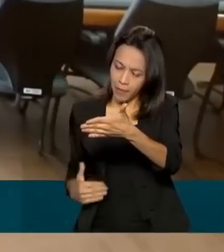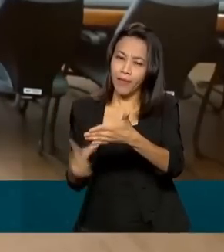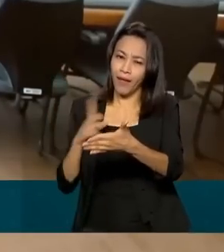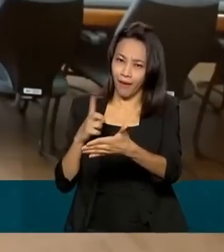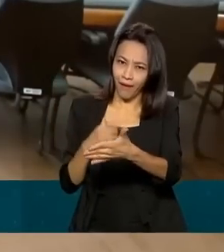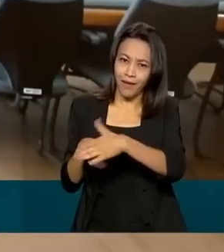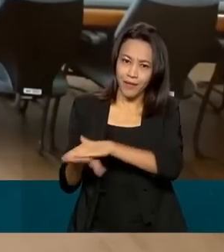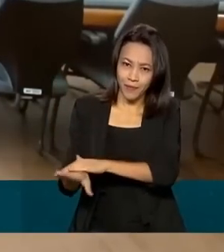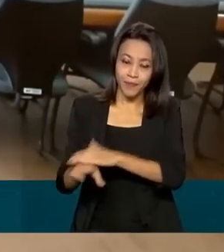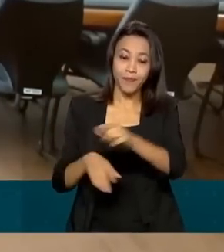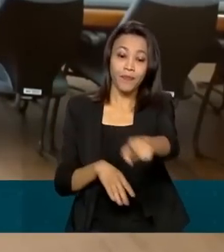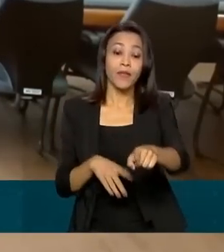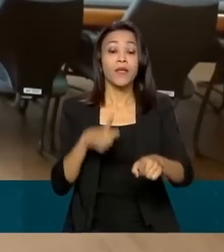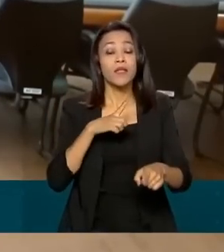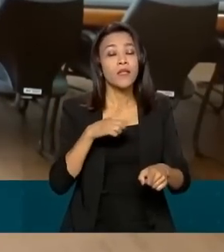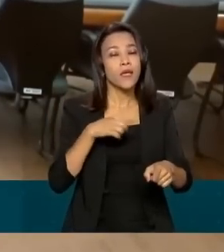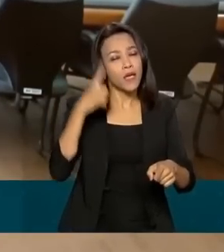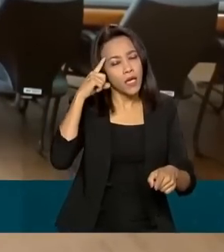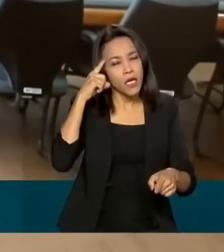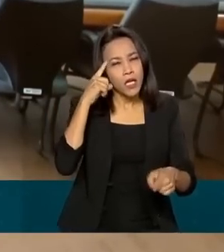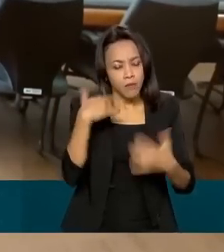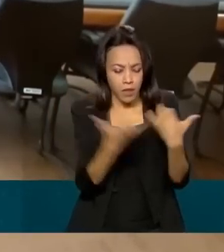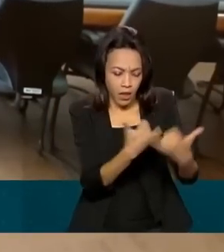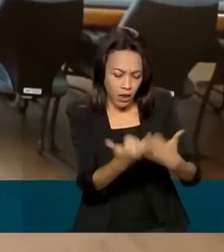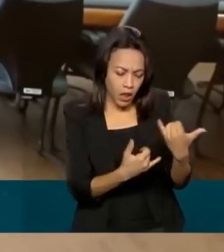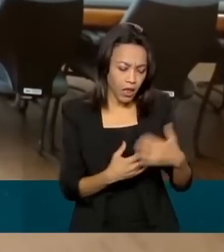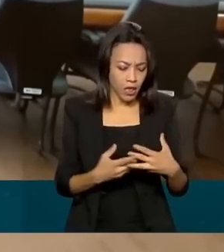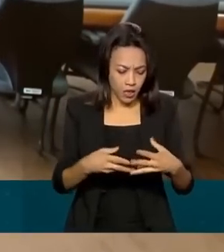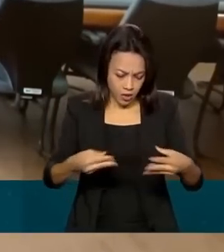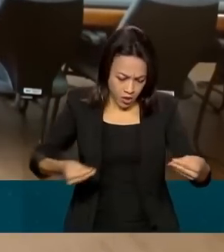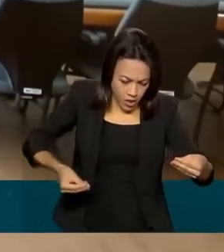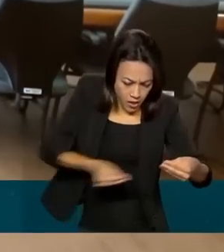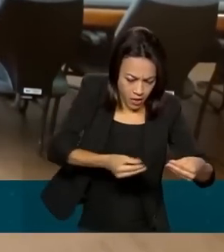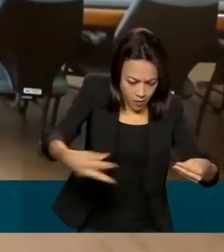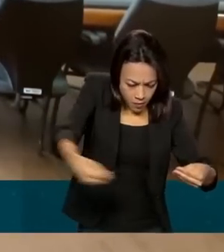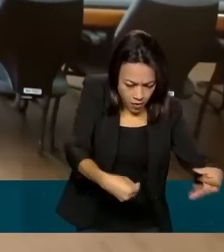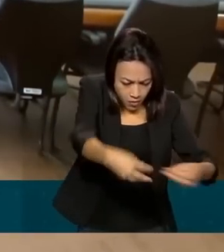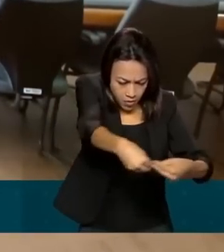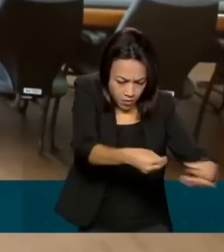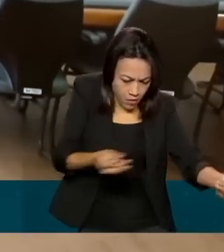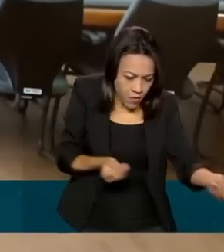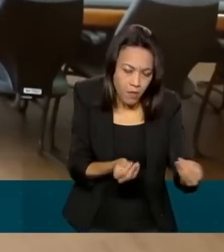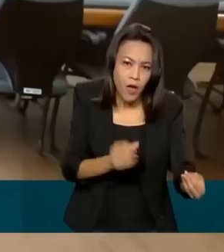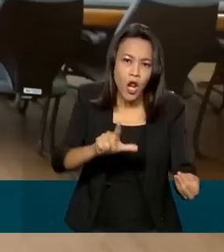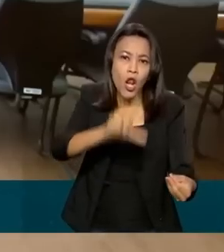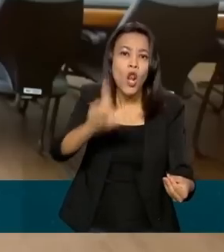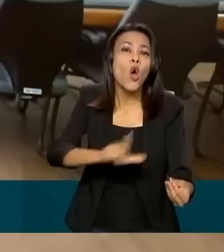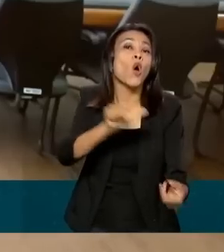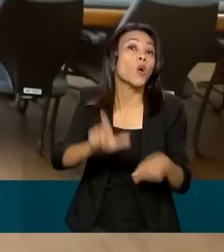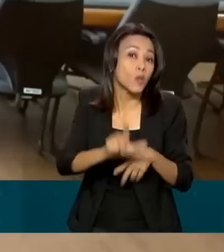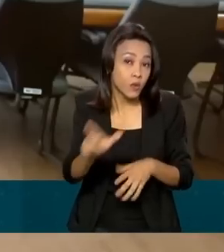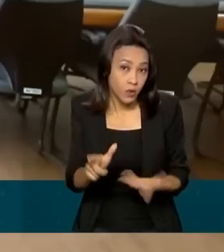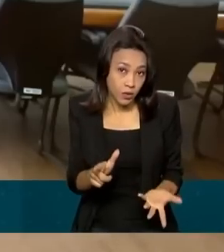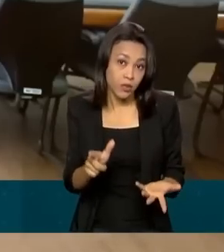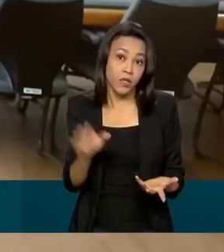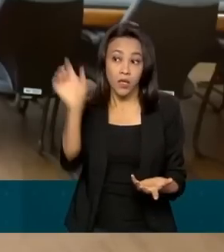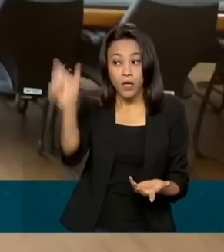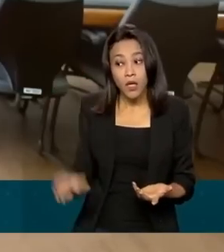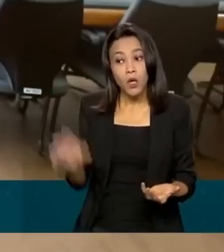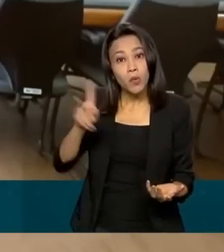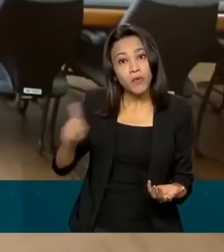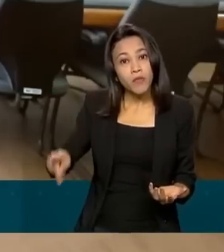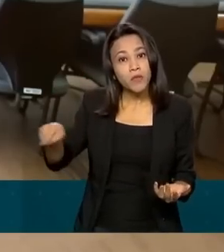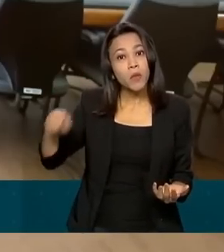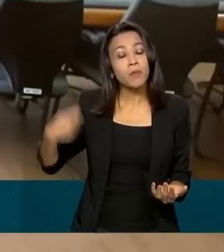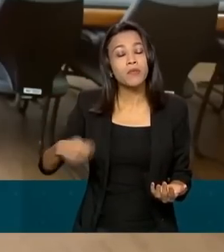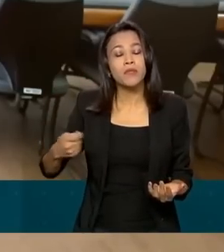a ver com jogos, com quebra-cabeças, com desafios lógicos, etc. Muitas vezes o professor precisa mais que nada de fontes de